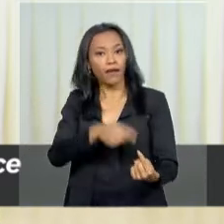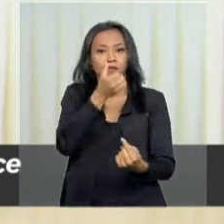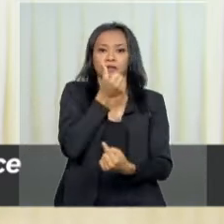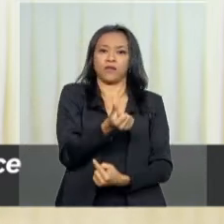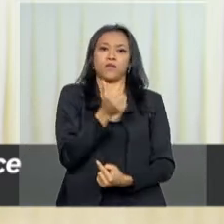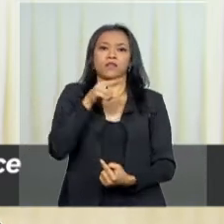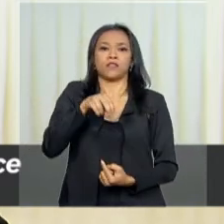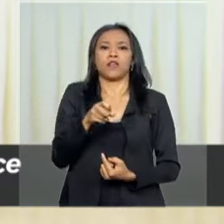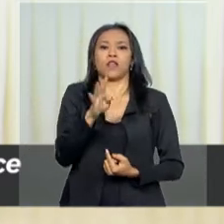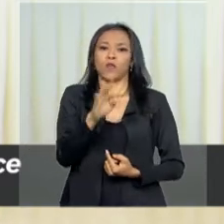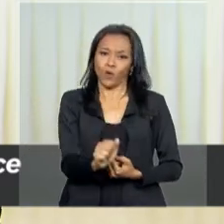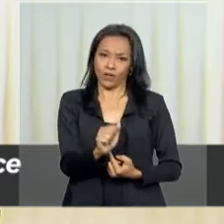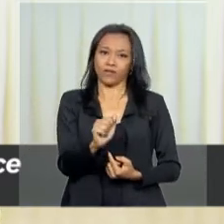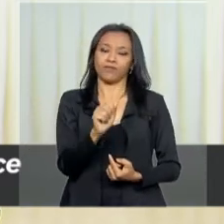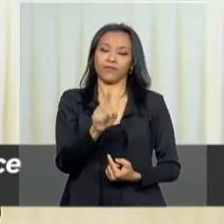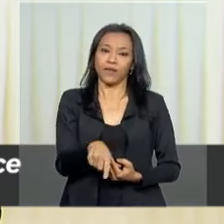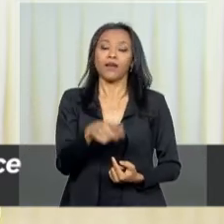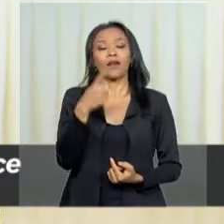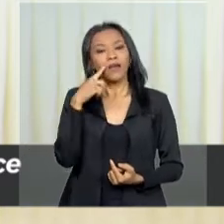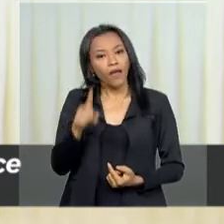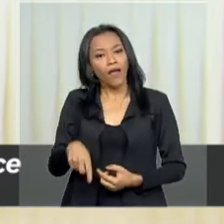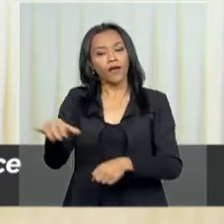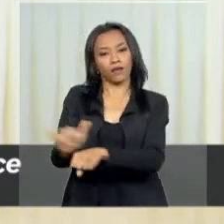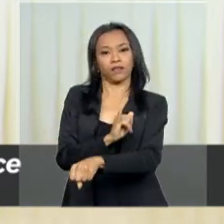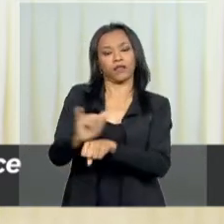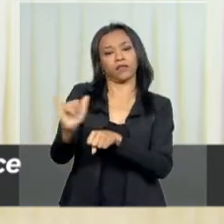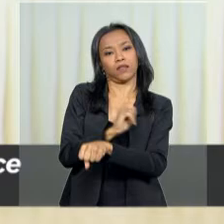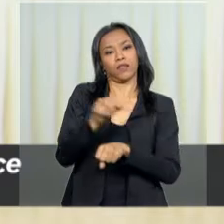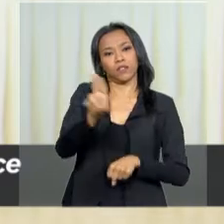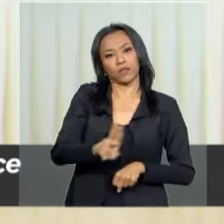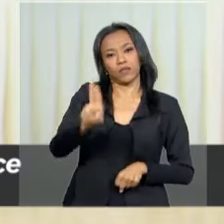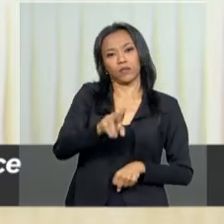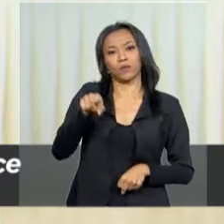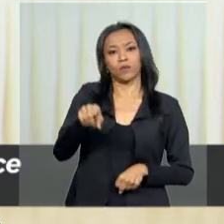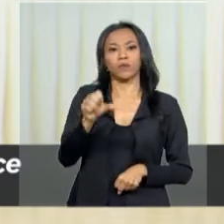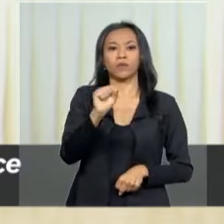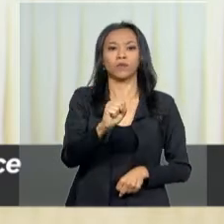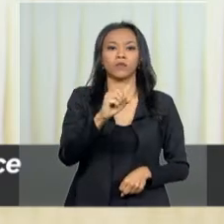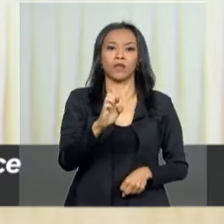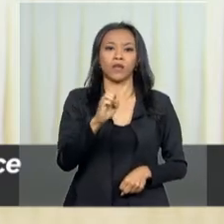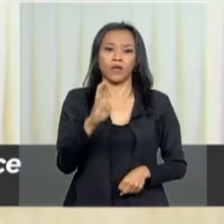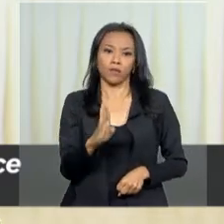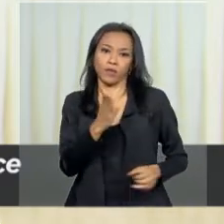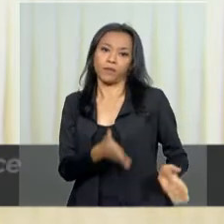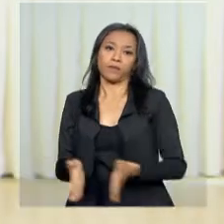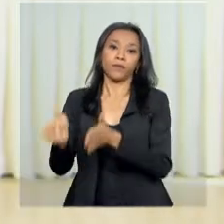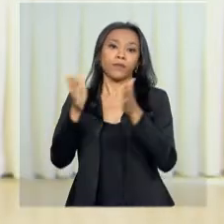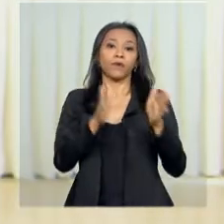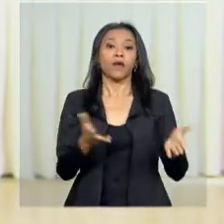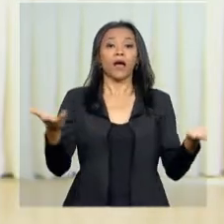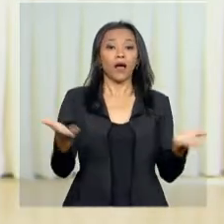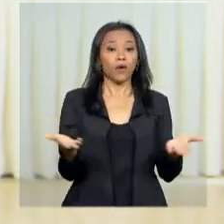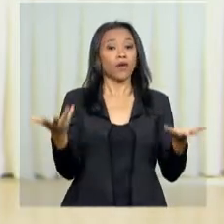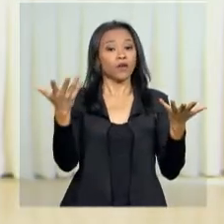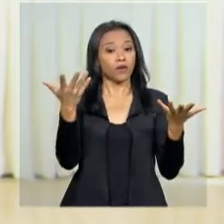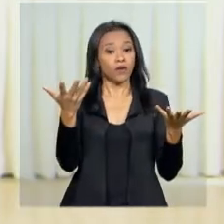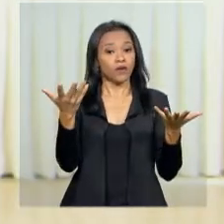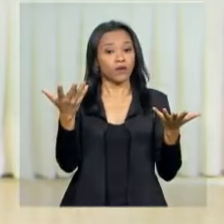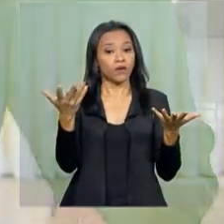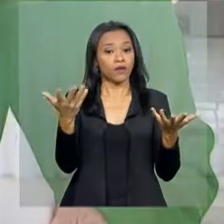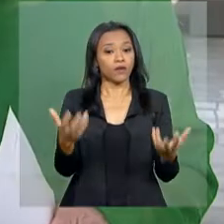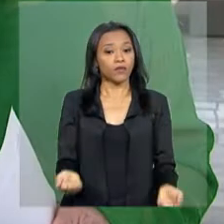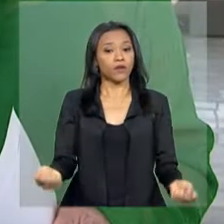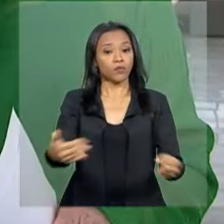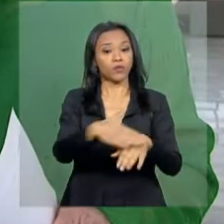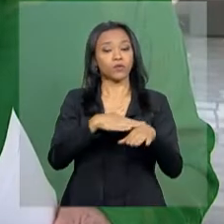vai ser usado como ferramenta para ver exatamente como que está esse desenvolvimento, como está esse desenvolvimento. Agora nós vamos falar ao vivo com a repórter Cleide